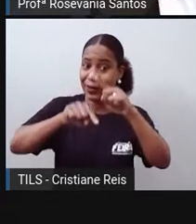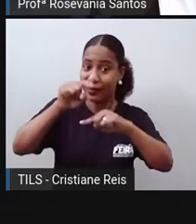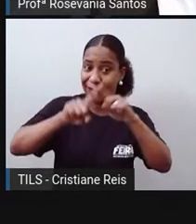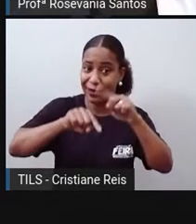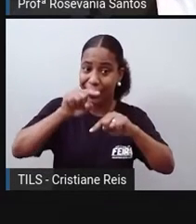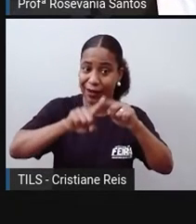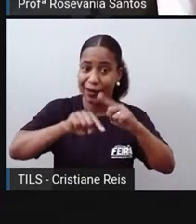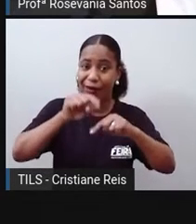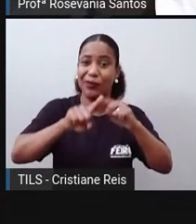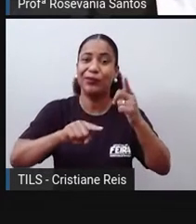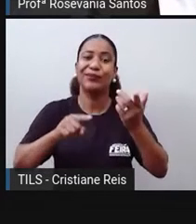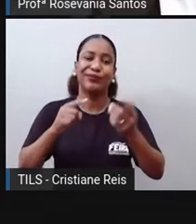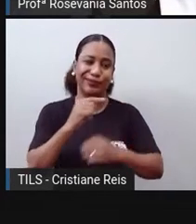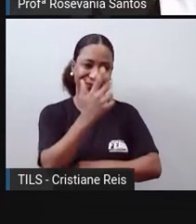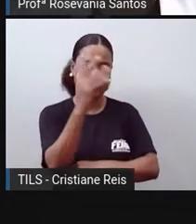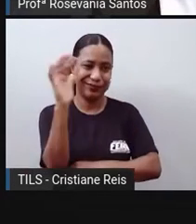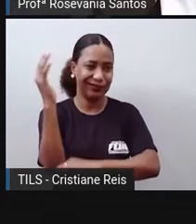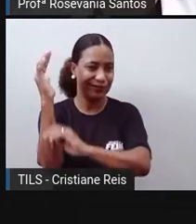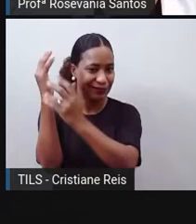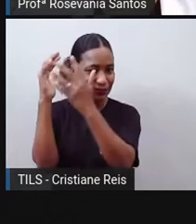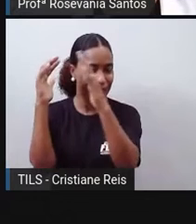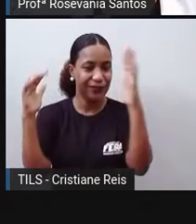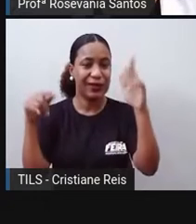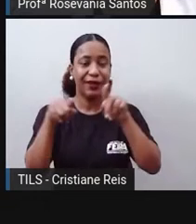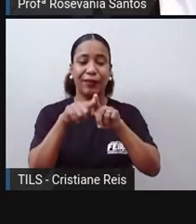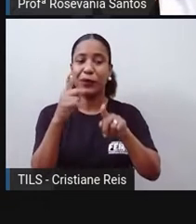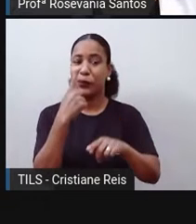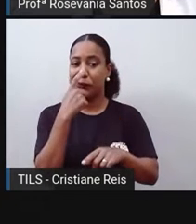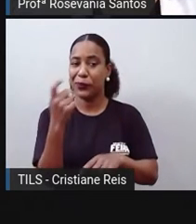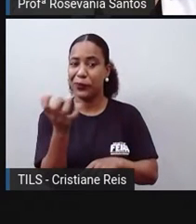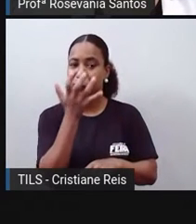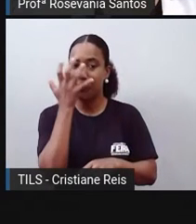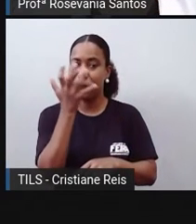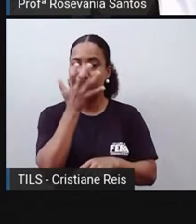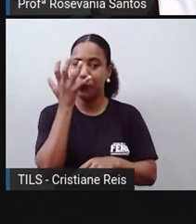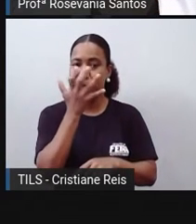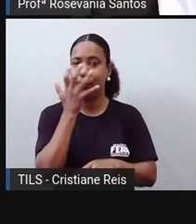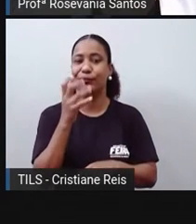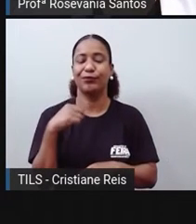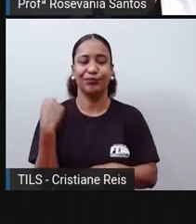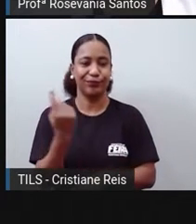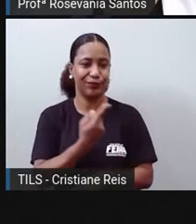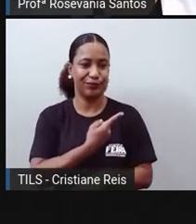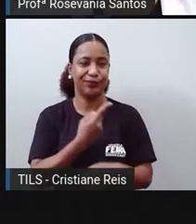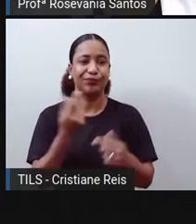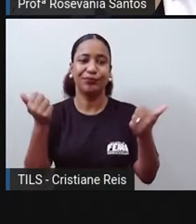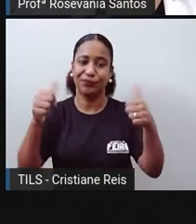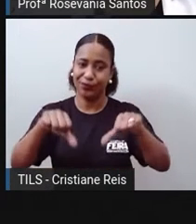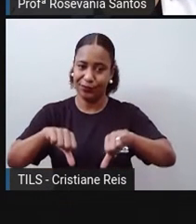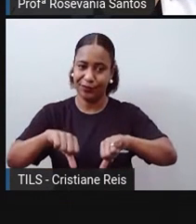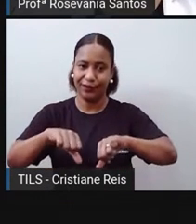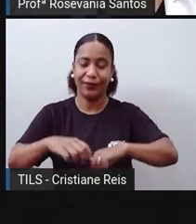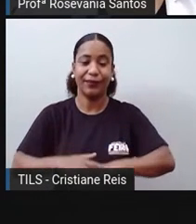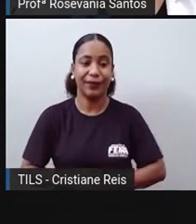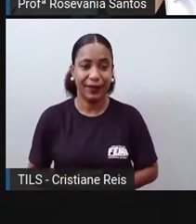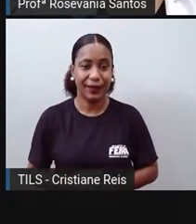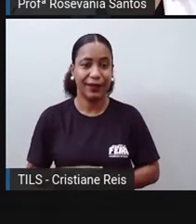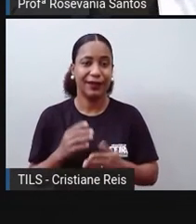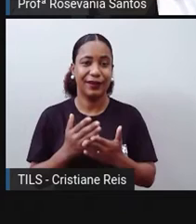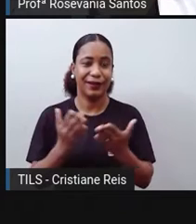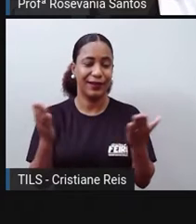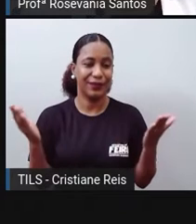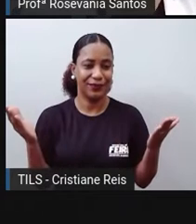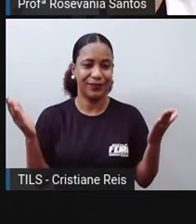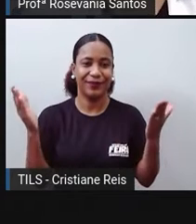E o pior de tudo é essa poluição que vão sendo geradas depois. Bom, então, para a gente, né? Ficar mais tranquilinho,